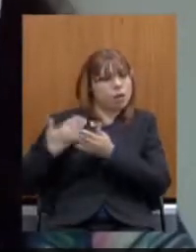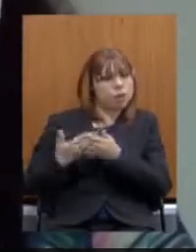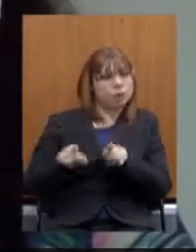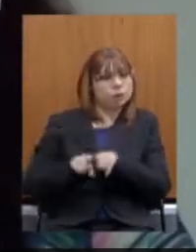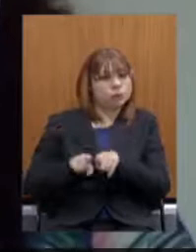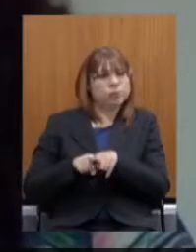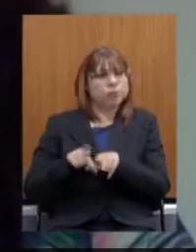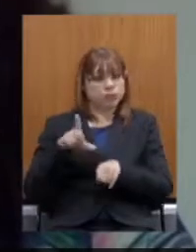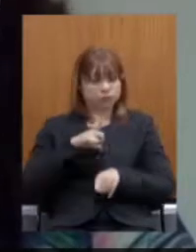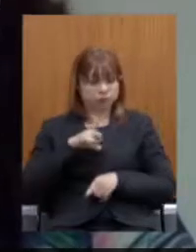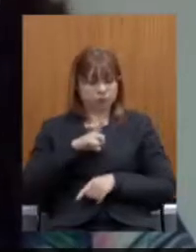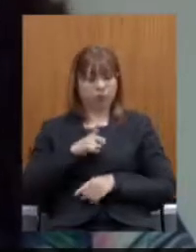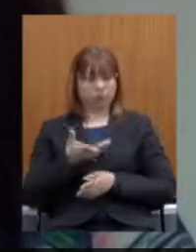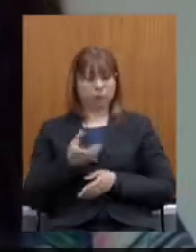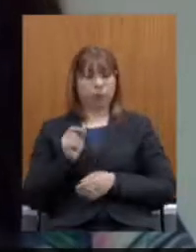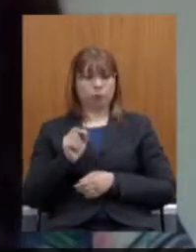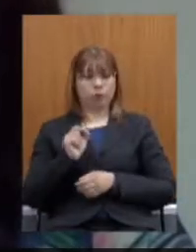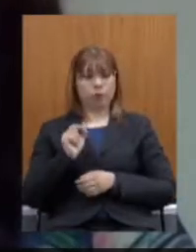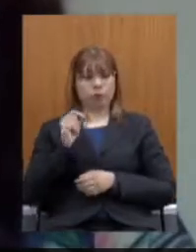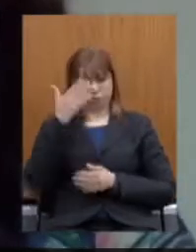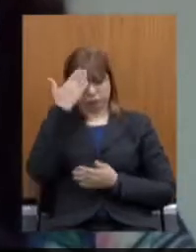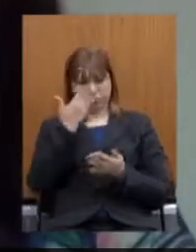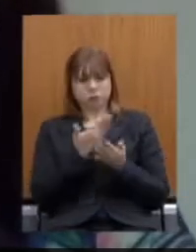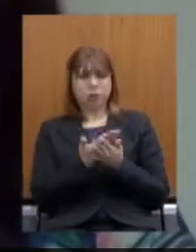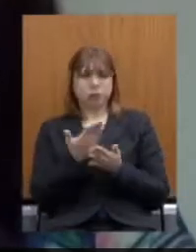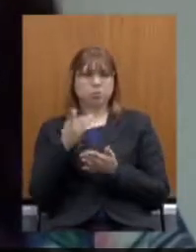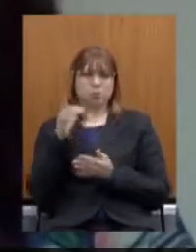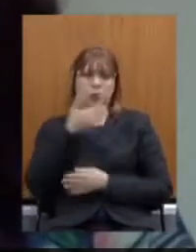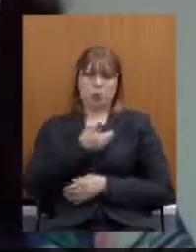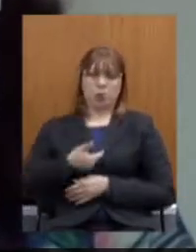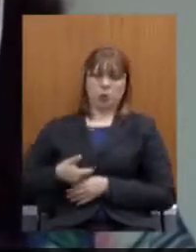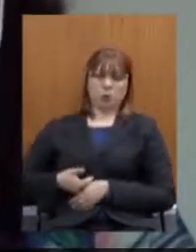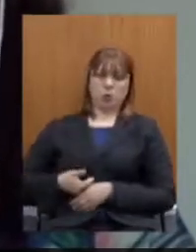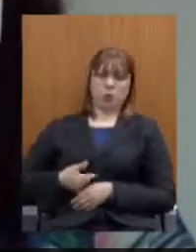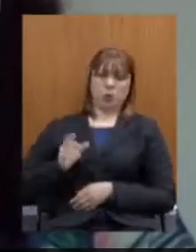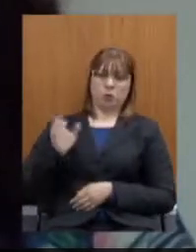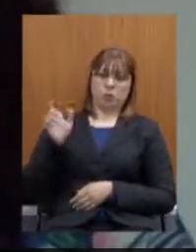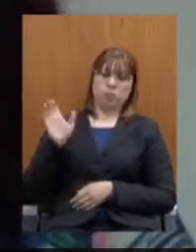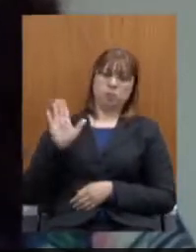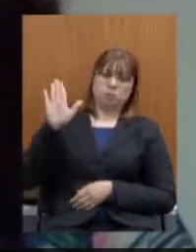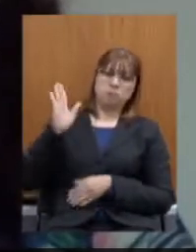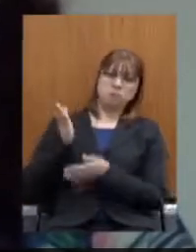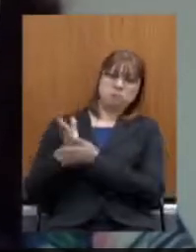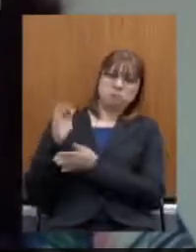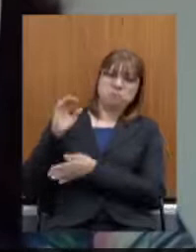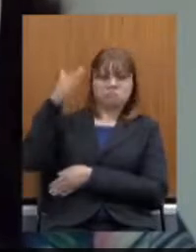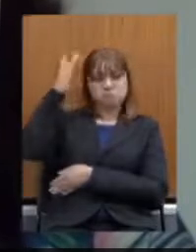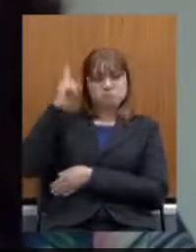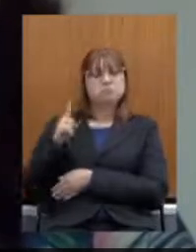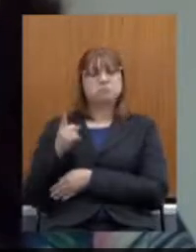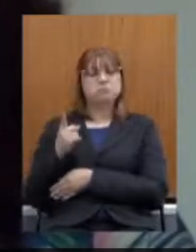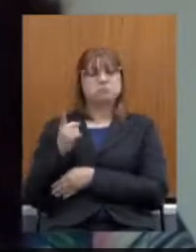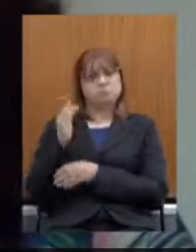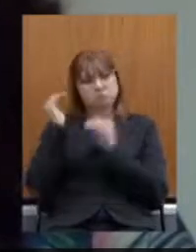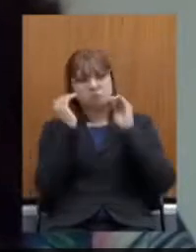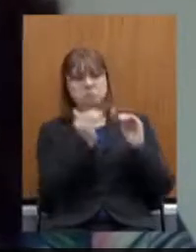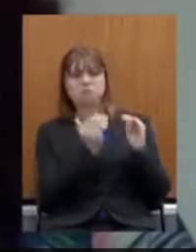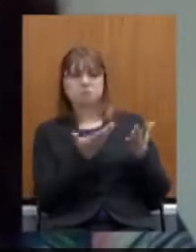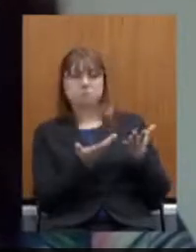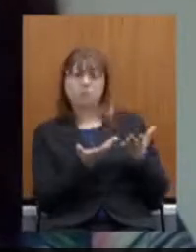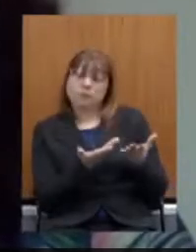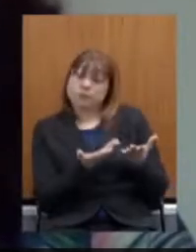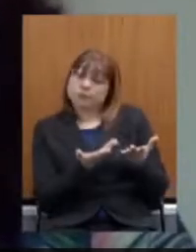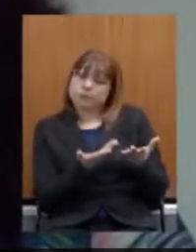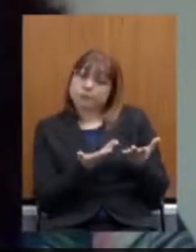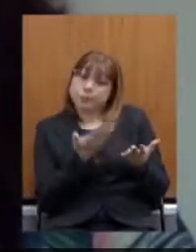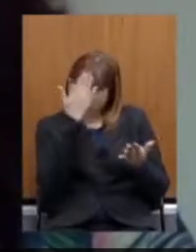de confiança do governador eleito. Portanto, atribuir ao servidor a responsabilidade pelos atos